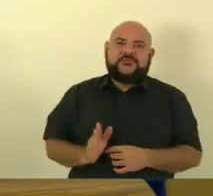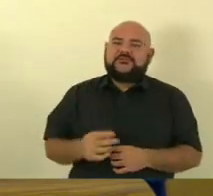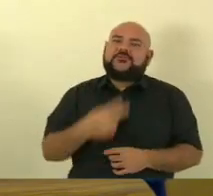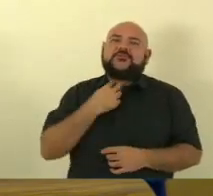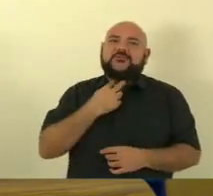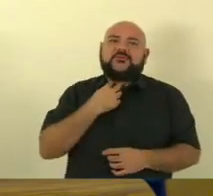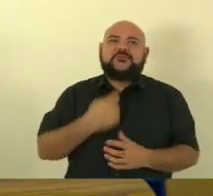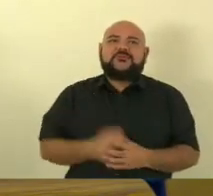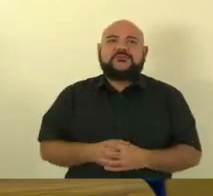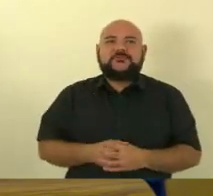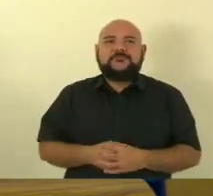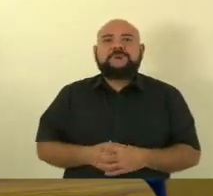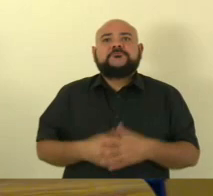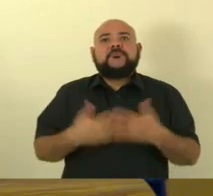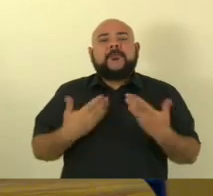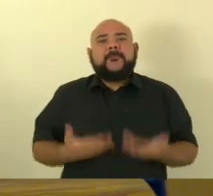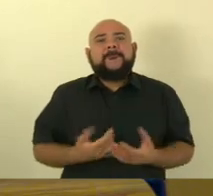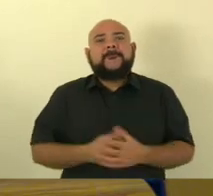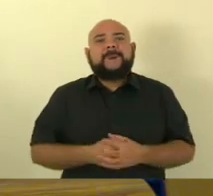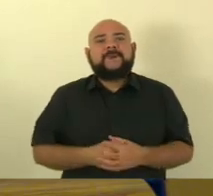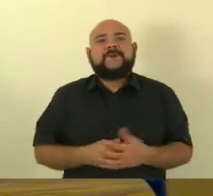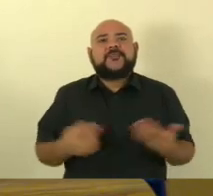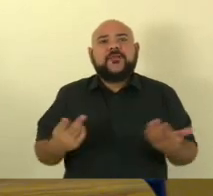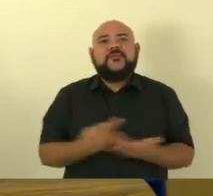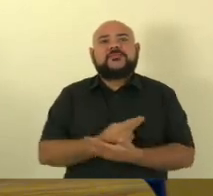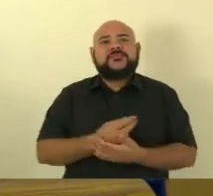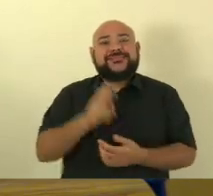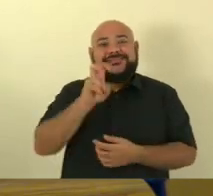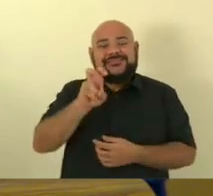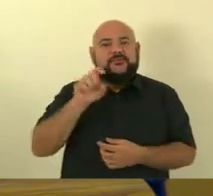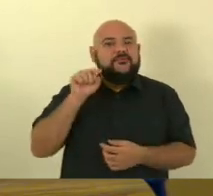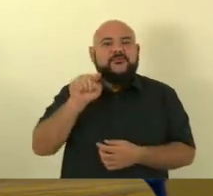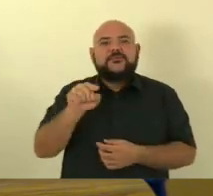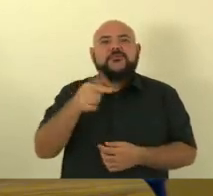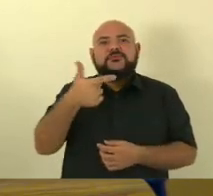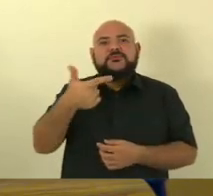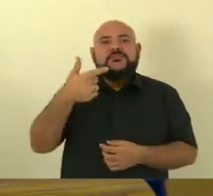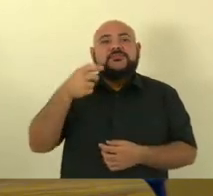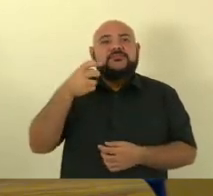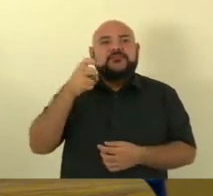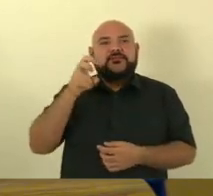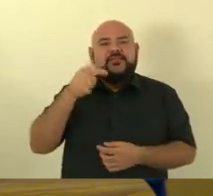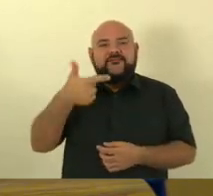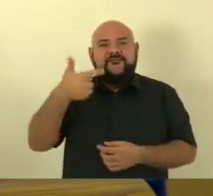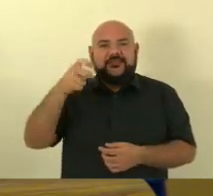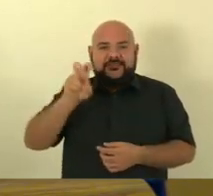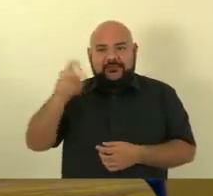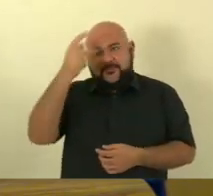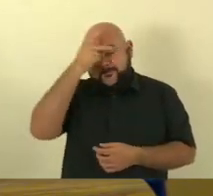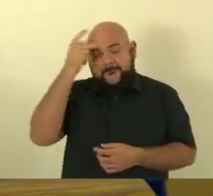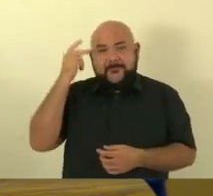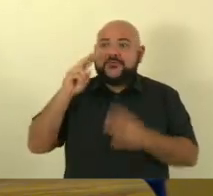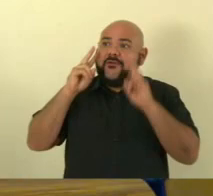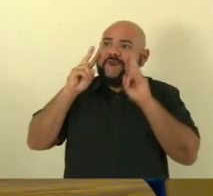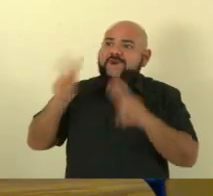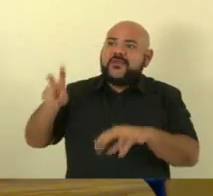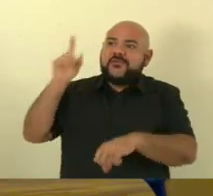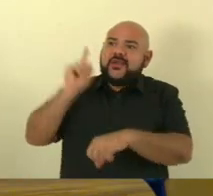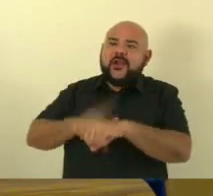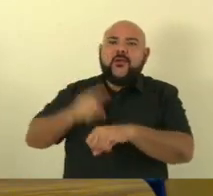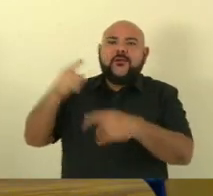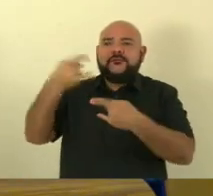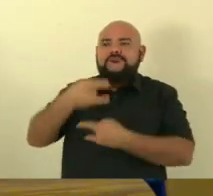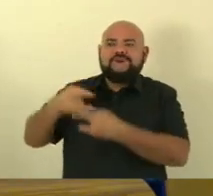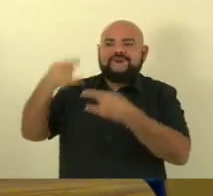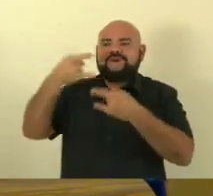essa segunda live dele foi outra derrocada 5 mil 225 pessoas ao vivo aí ele está usando até agora a